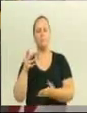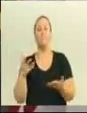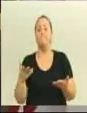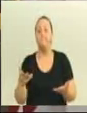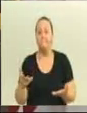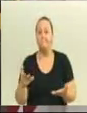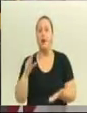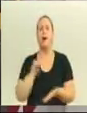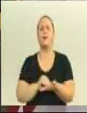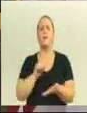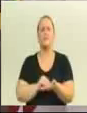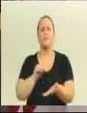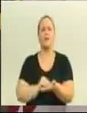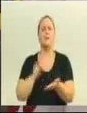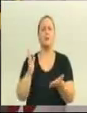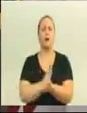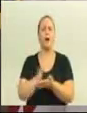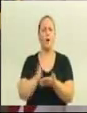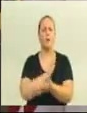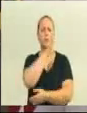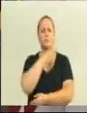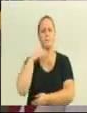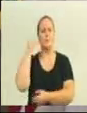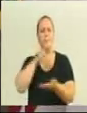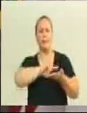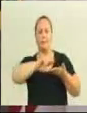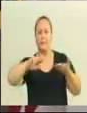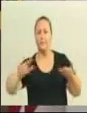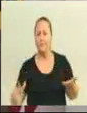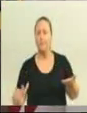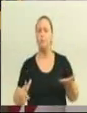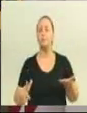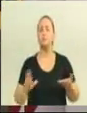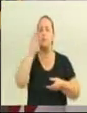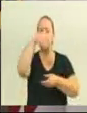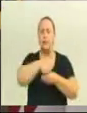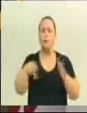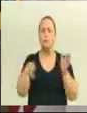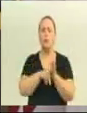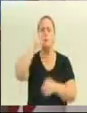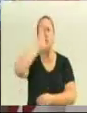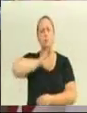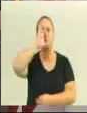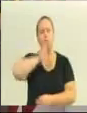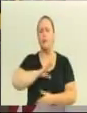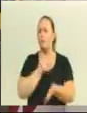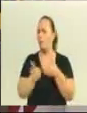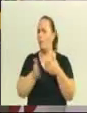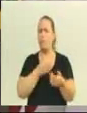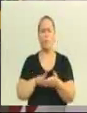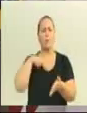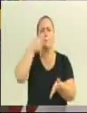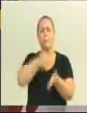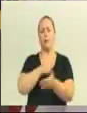beneplácitos que fazem parte do contexto da cidadania de qualquer cidadão que paga os seus tributos.